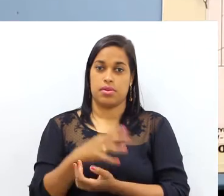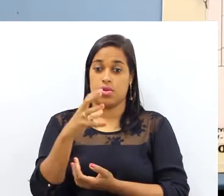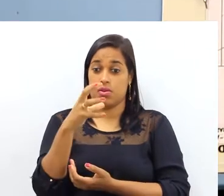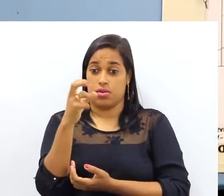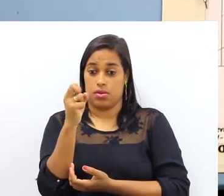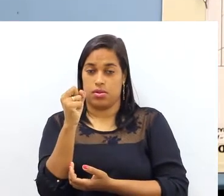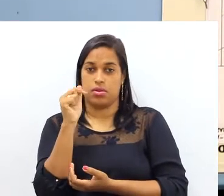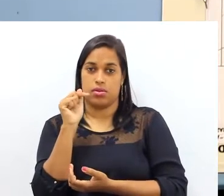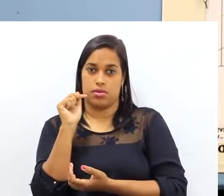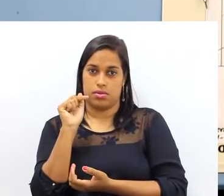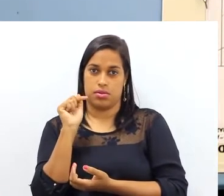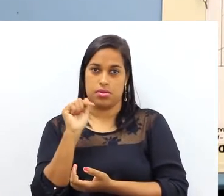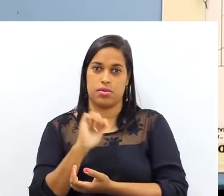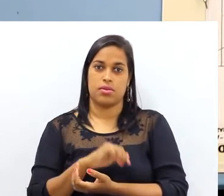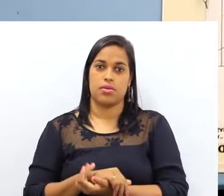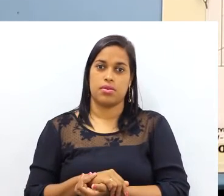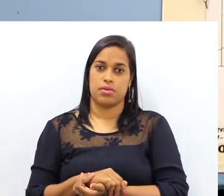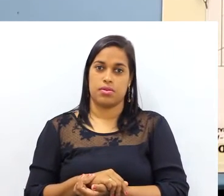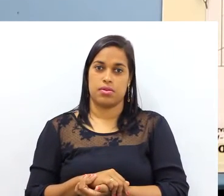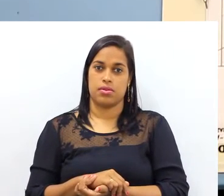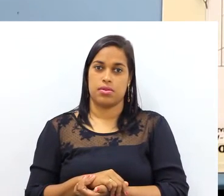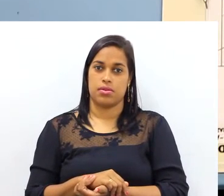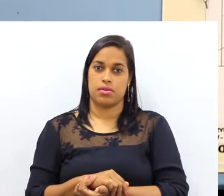Tá um escurecido aqui.